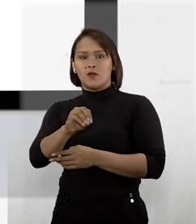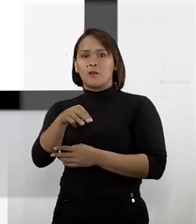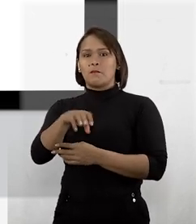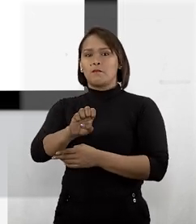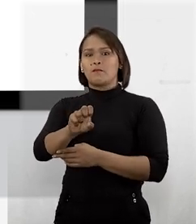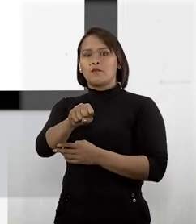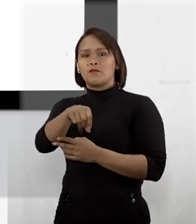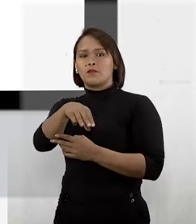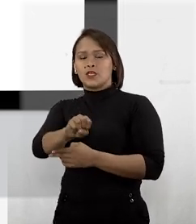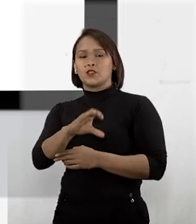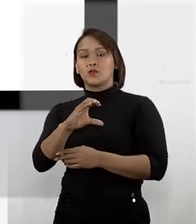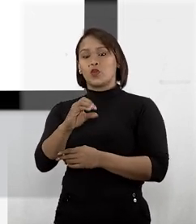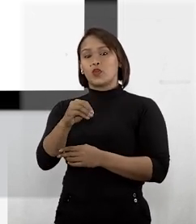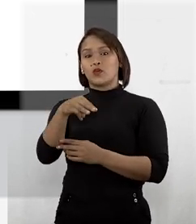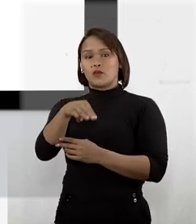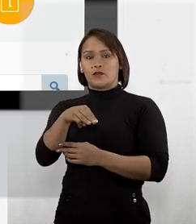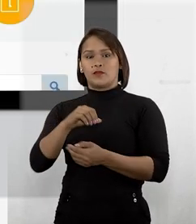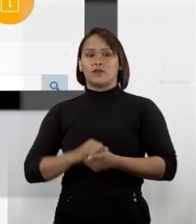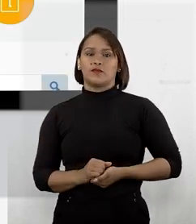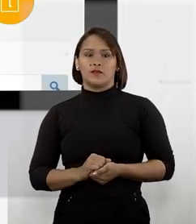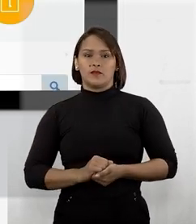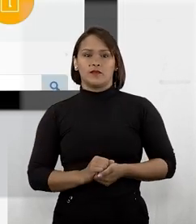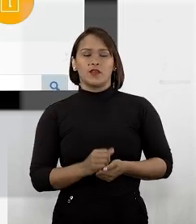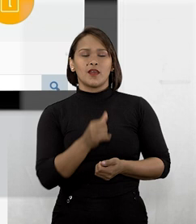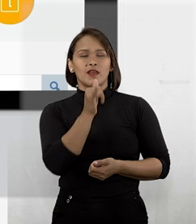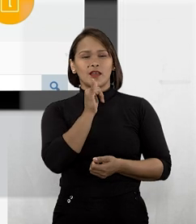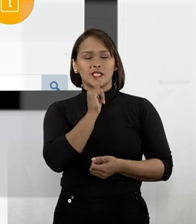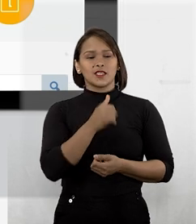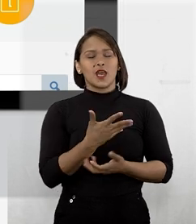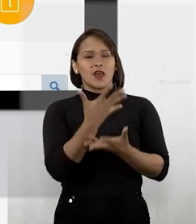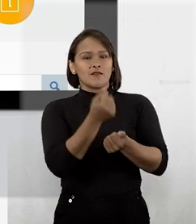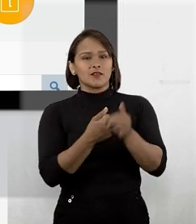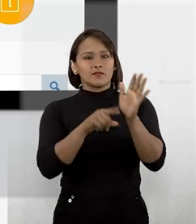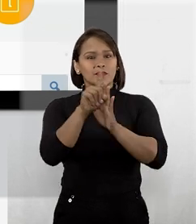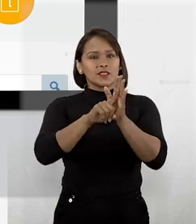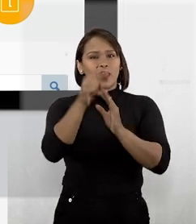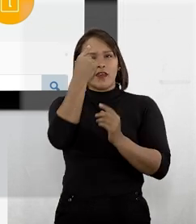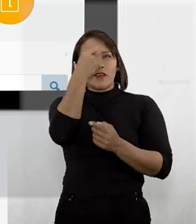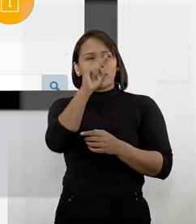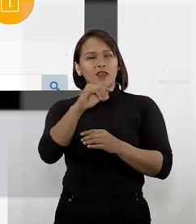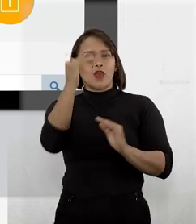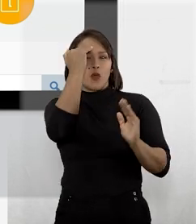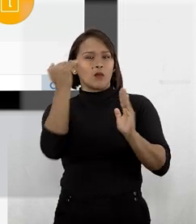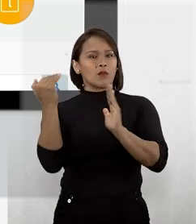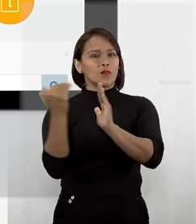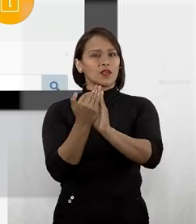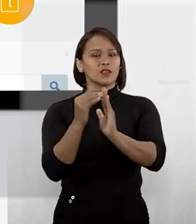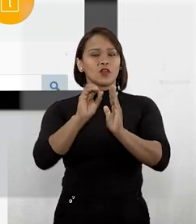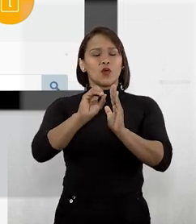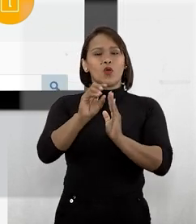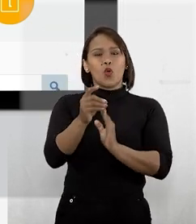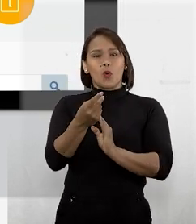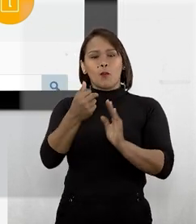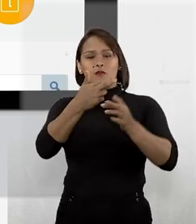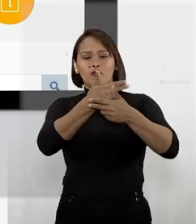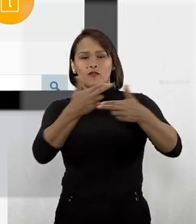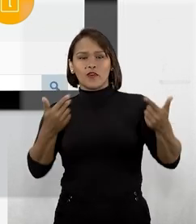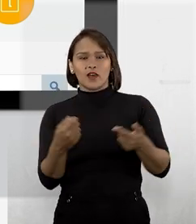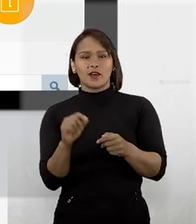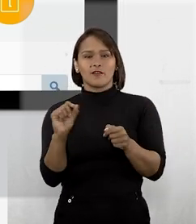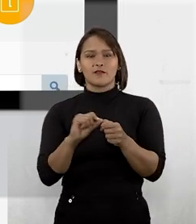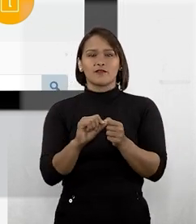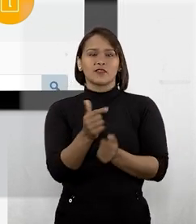MESMO e COM. Como exemplo, vamos pesquisar a ideia OBRIGAÇÃO ou OBRIGAÇÕES DE NÃO FAZER.